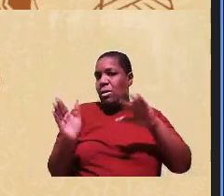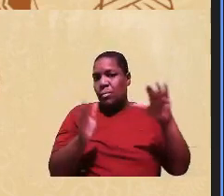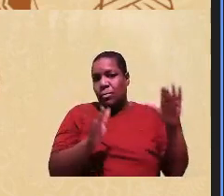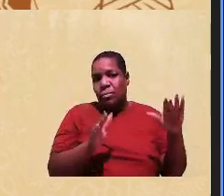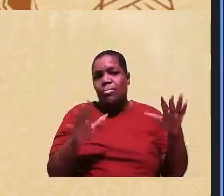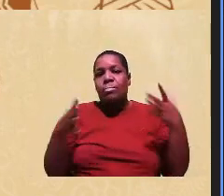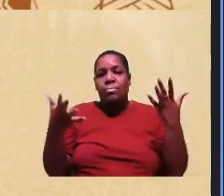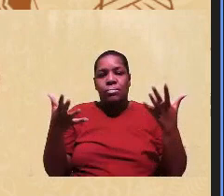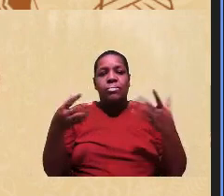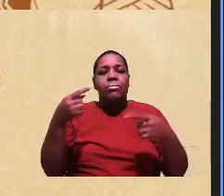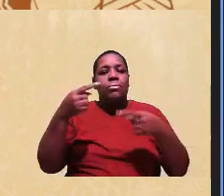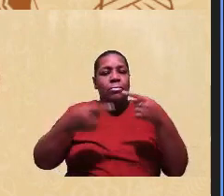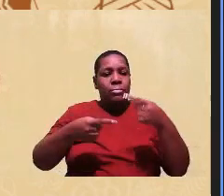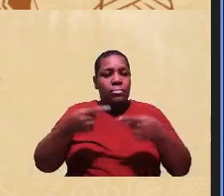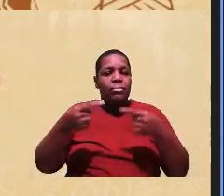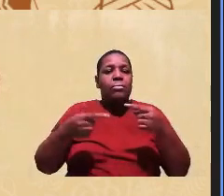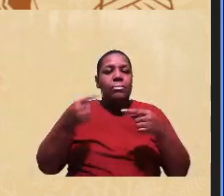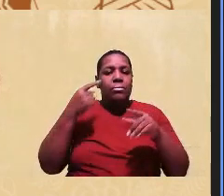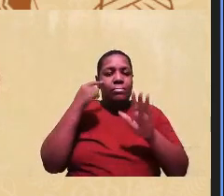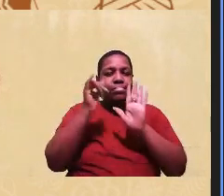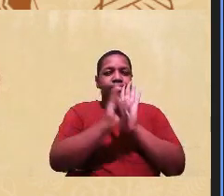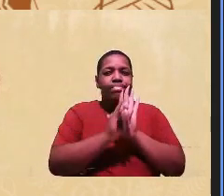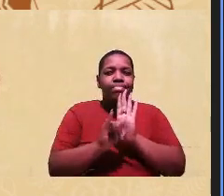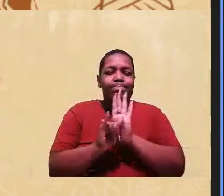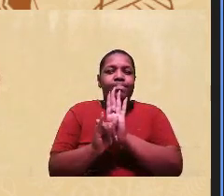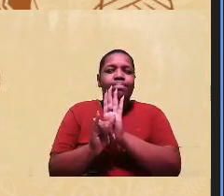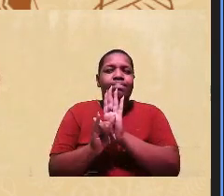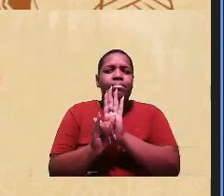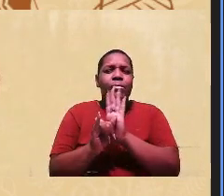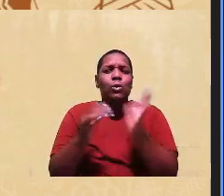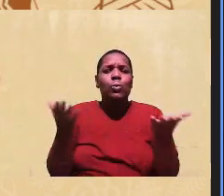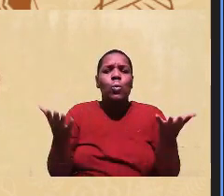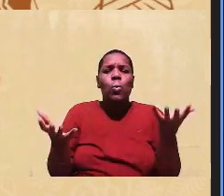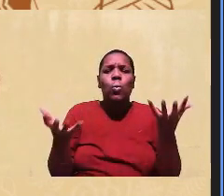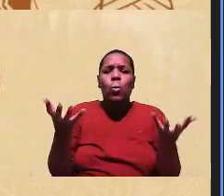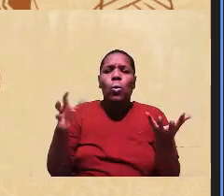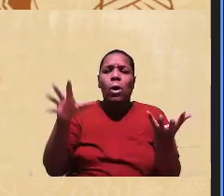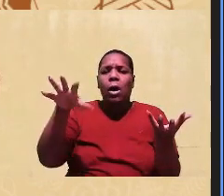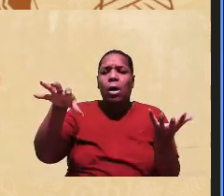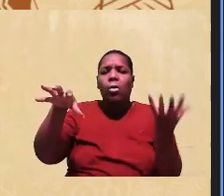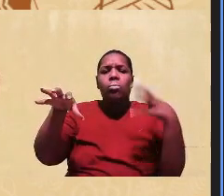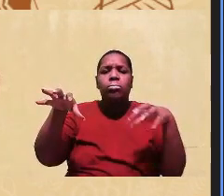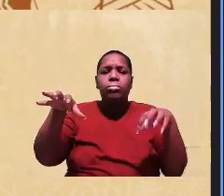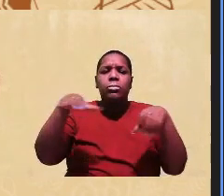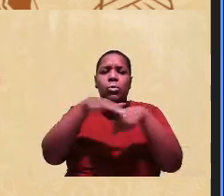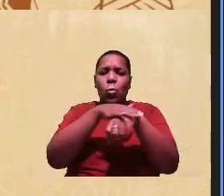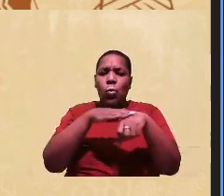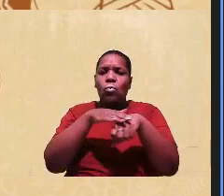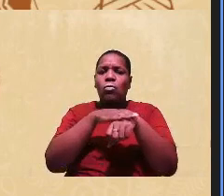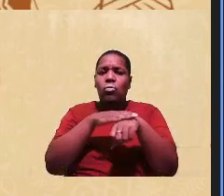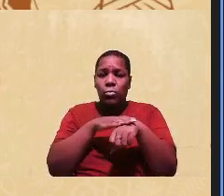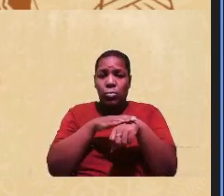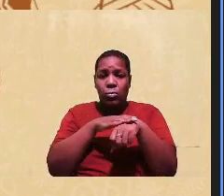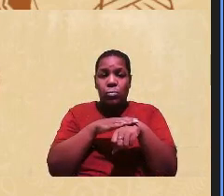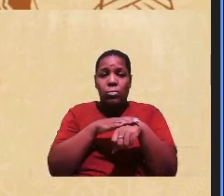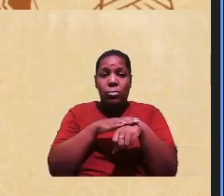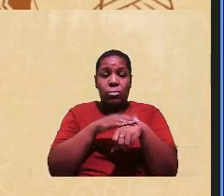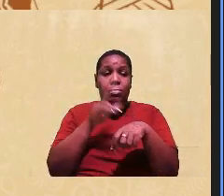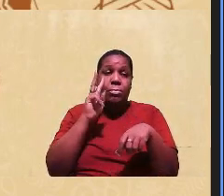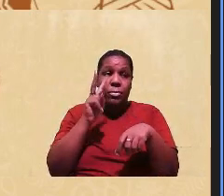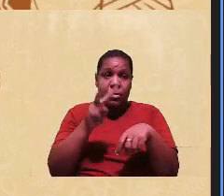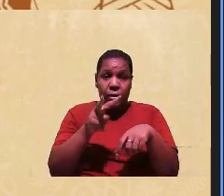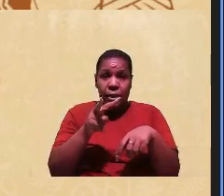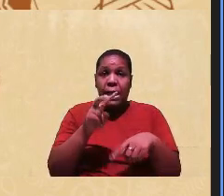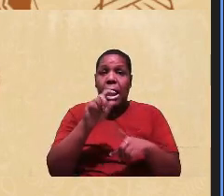só para também identificar um pouco com quais categorias que eu estou dialogando. Para fins de ações